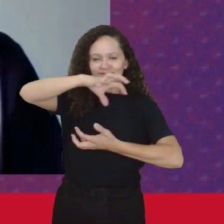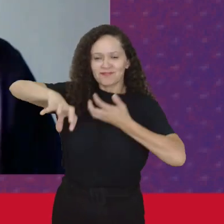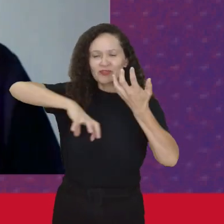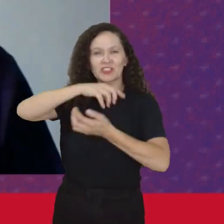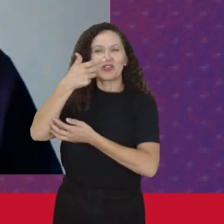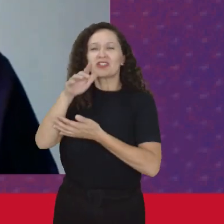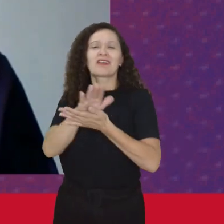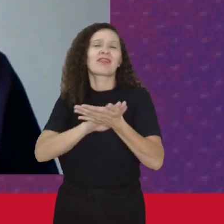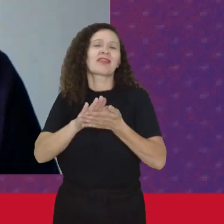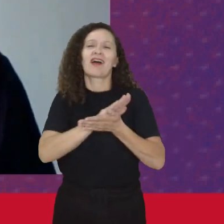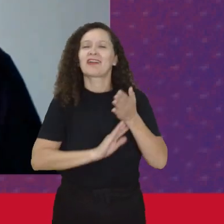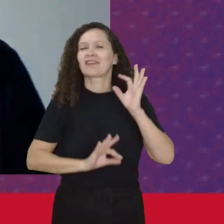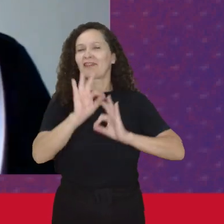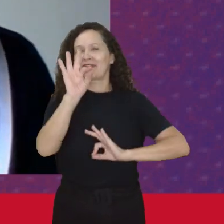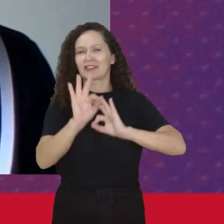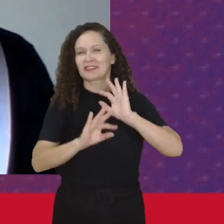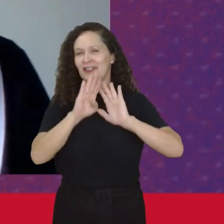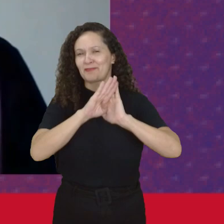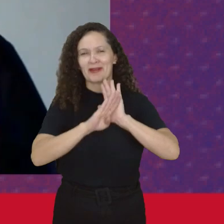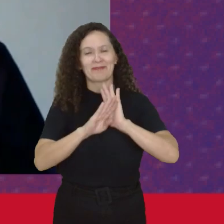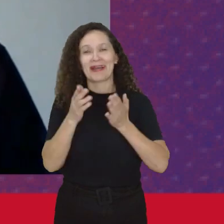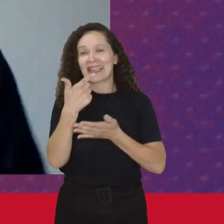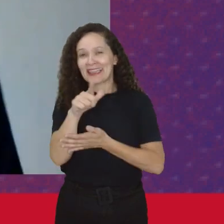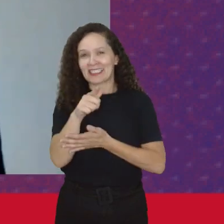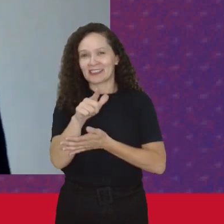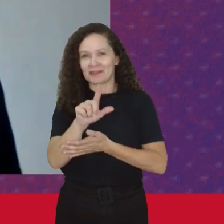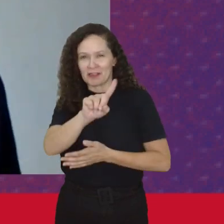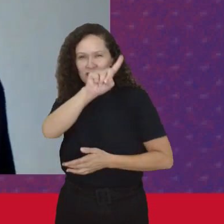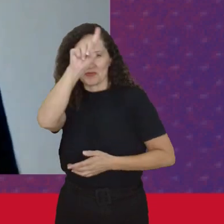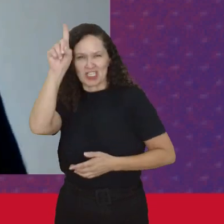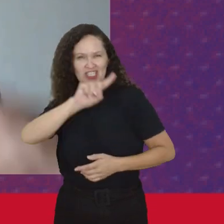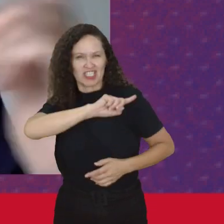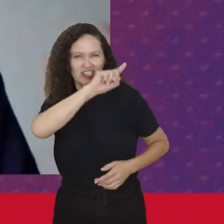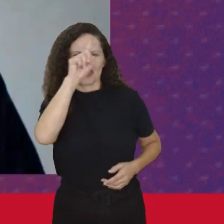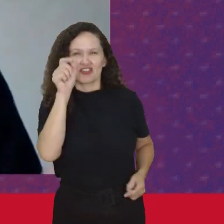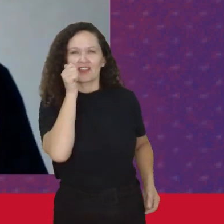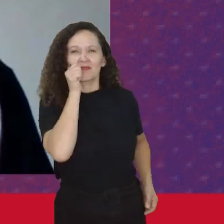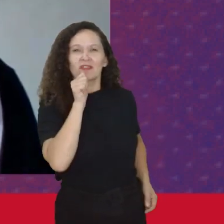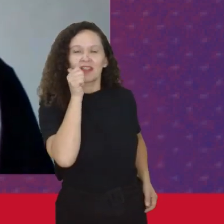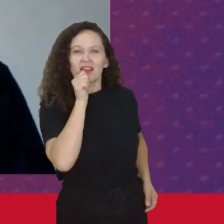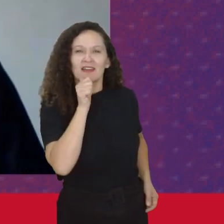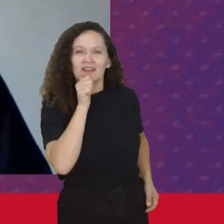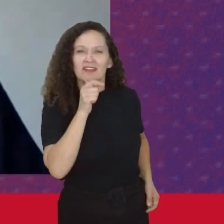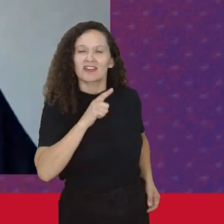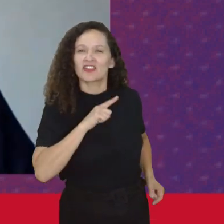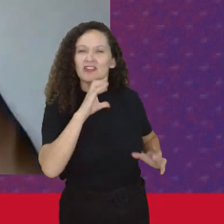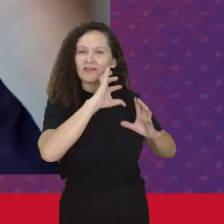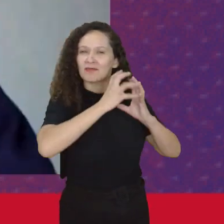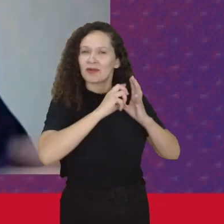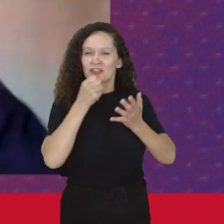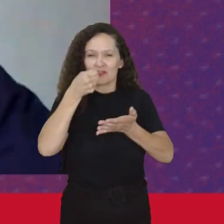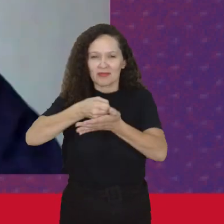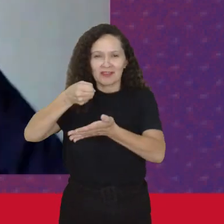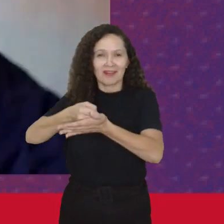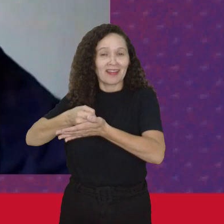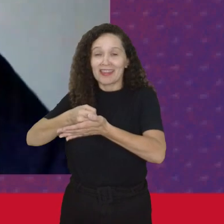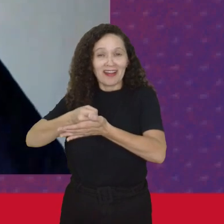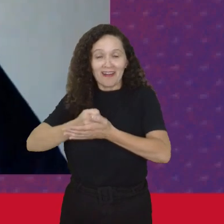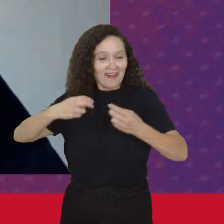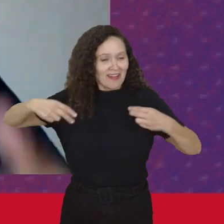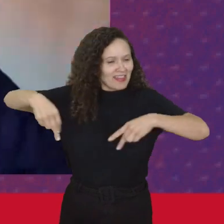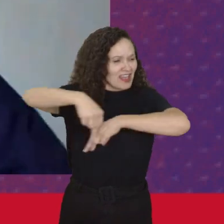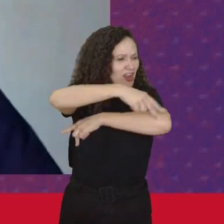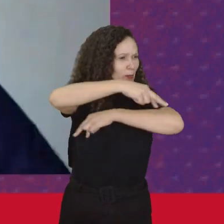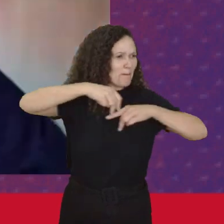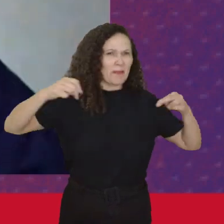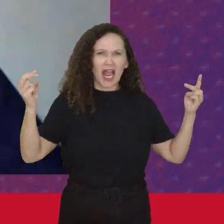não tinha Nada programado E as mulheres Nesse dia A despeito De qualquer diretiva Do partido Saíram nas ruas E